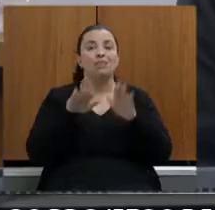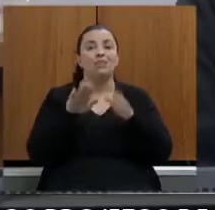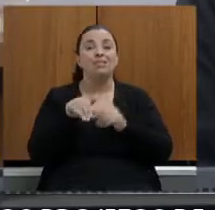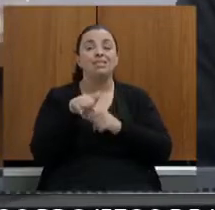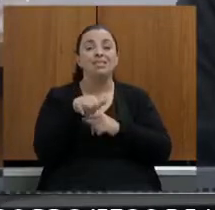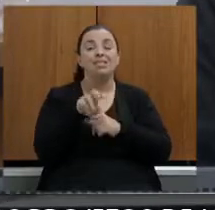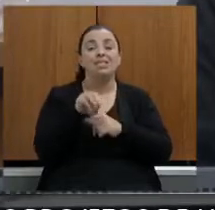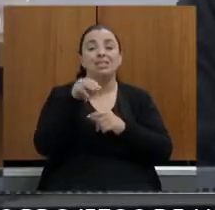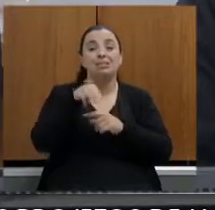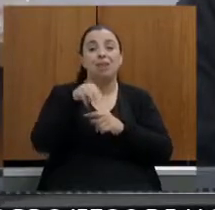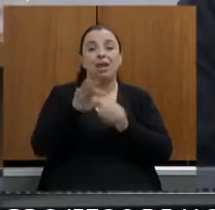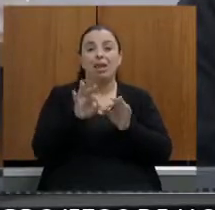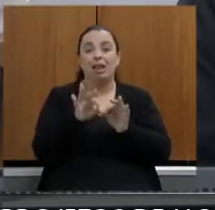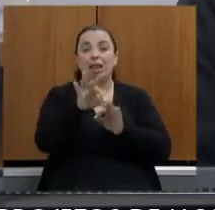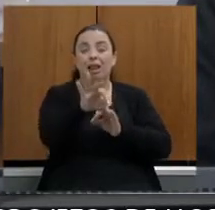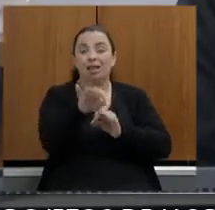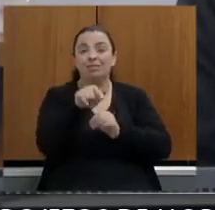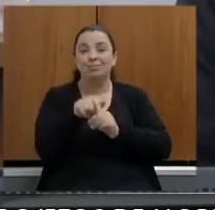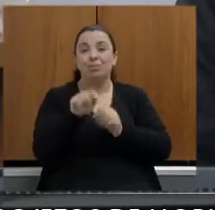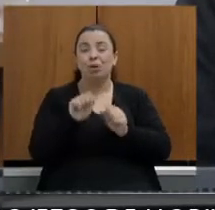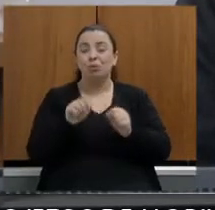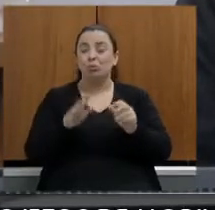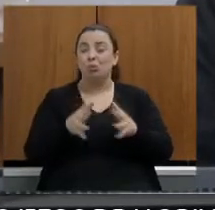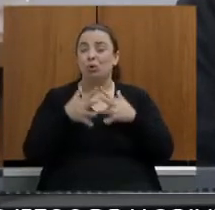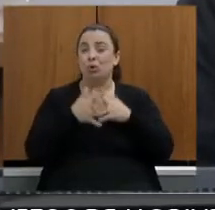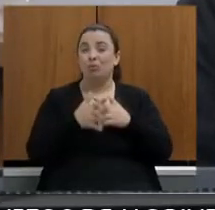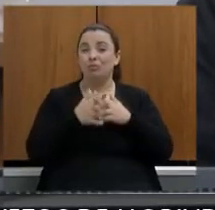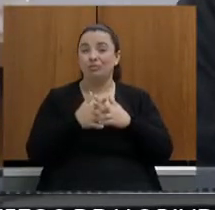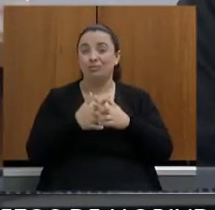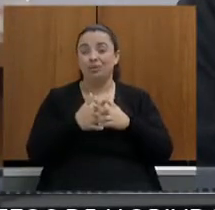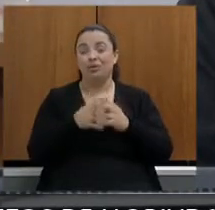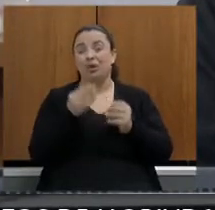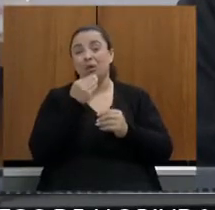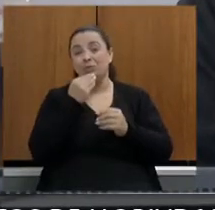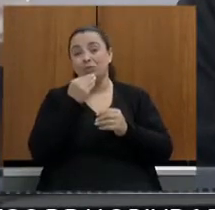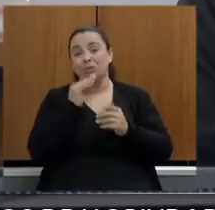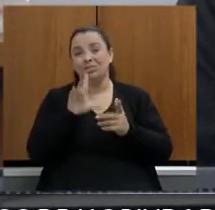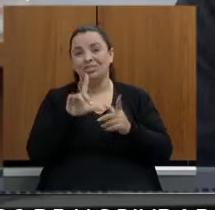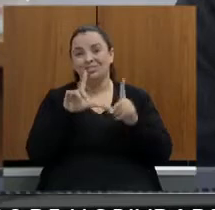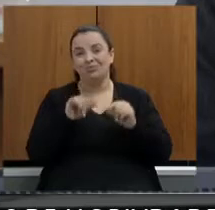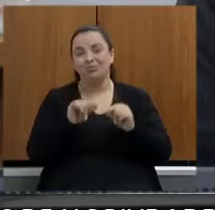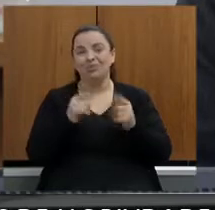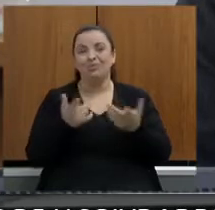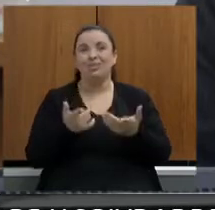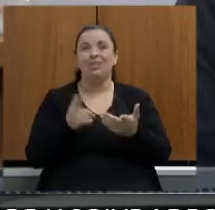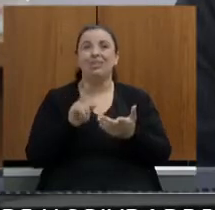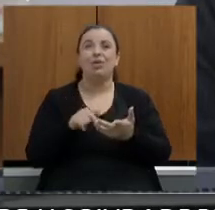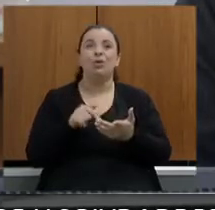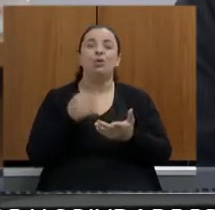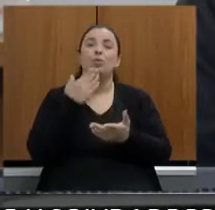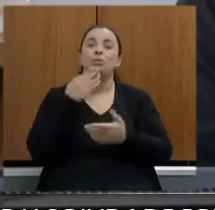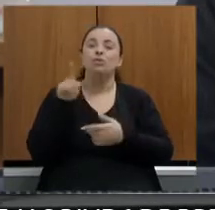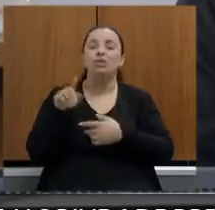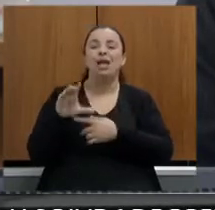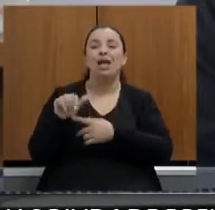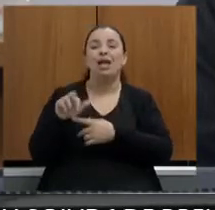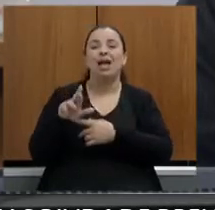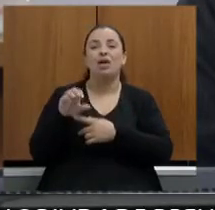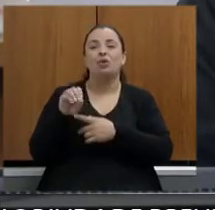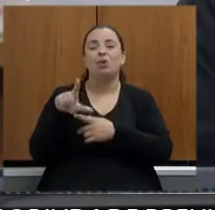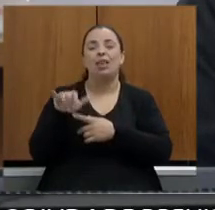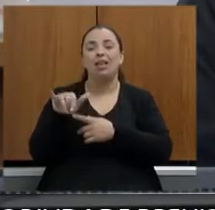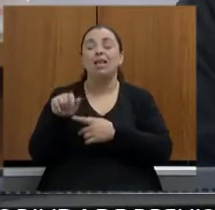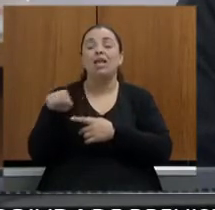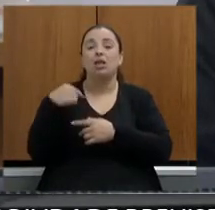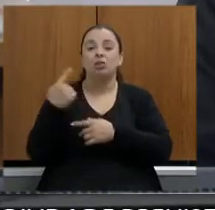cria uma confusão no município que você poderia ter equacionado então só me permitir eu estou pedindo aqui a Carolina que a gente possa